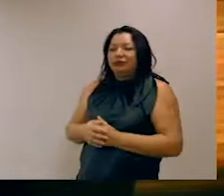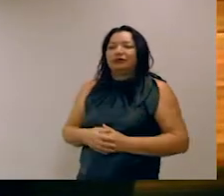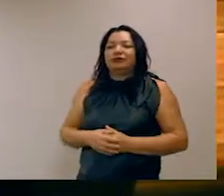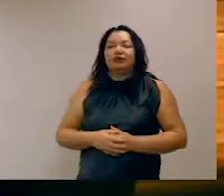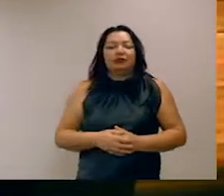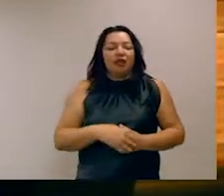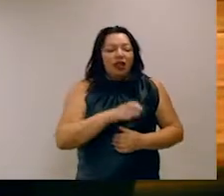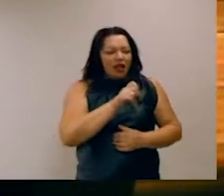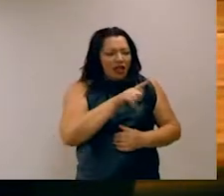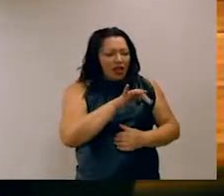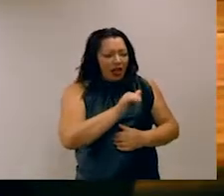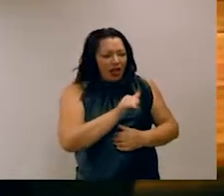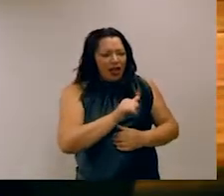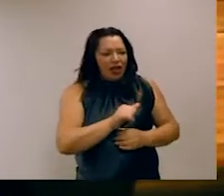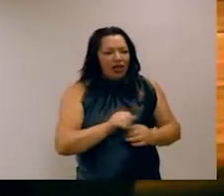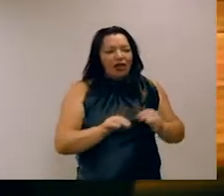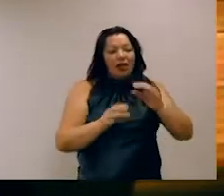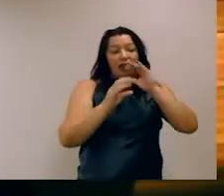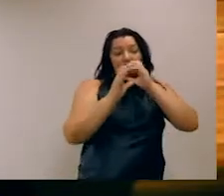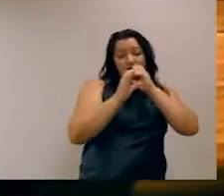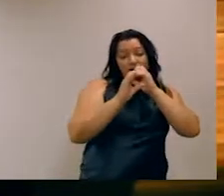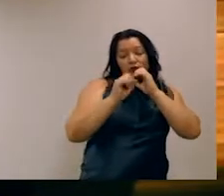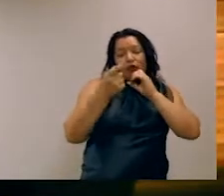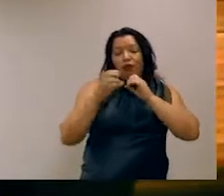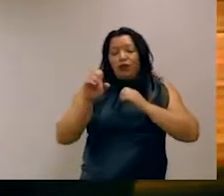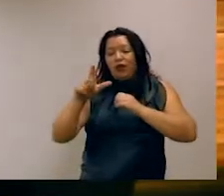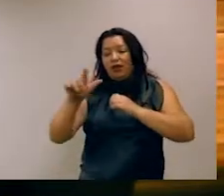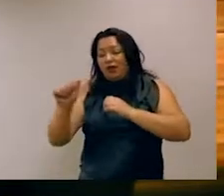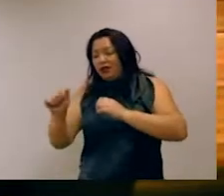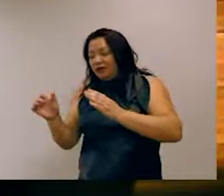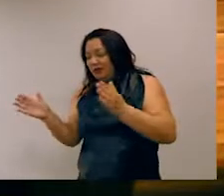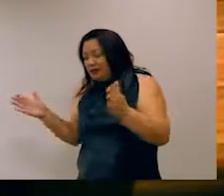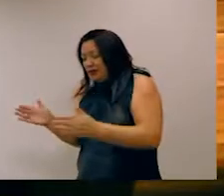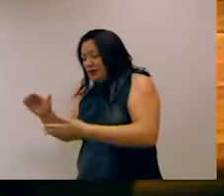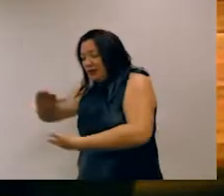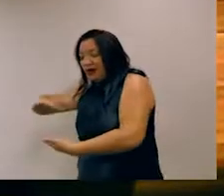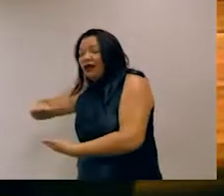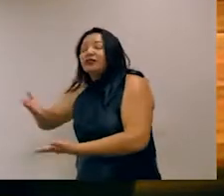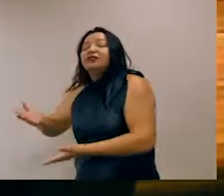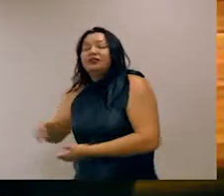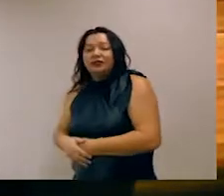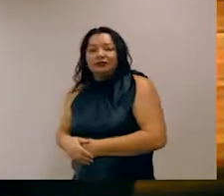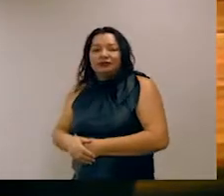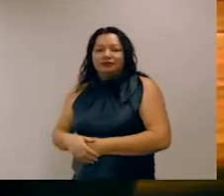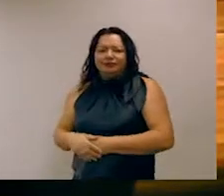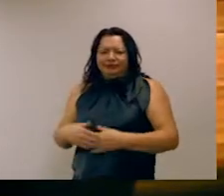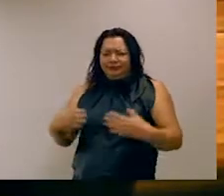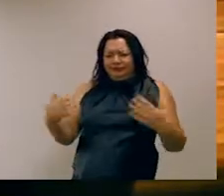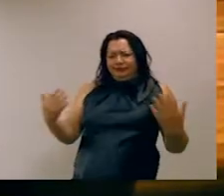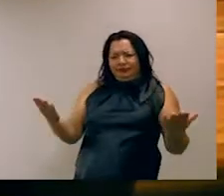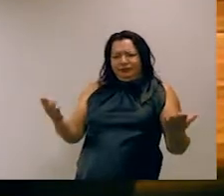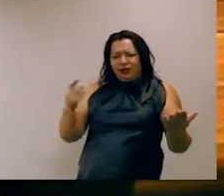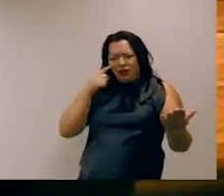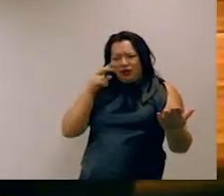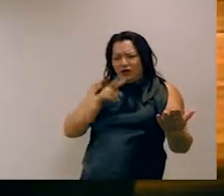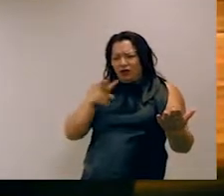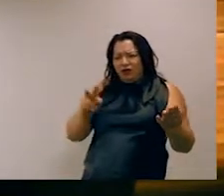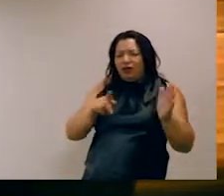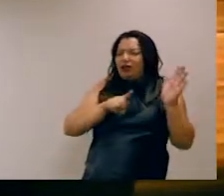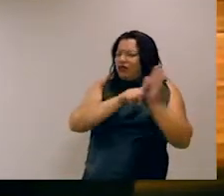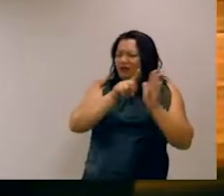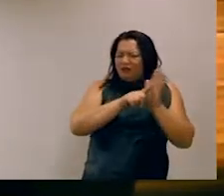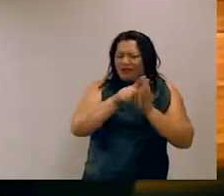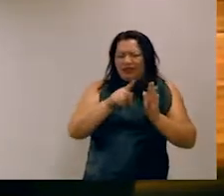refere-se à caixa ou à flauta. Vocês percebem que não dá para deduzir isso unicamente usando gramática.